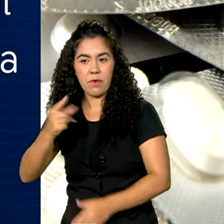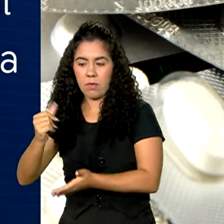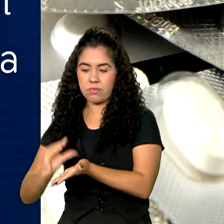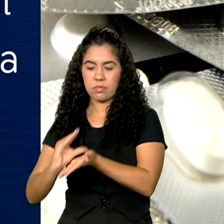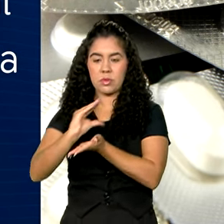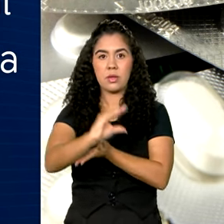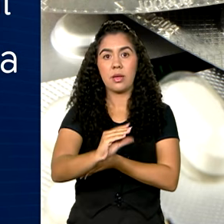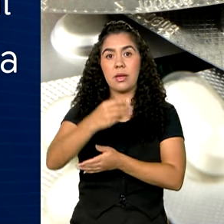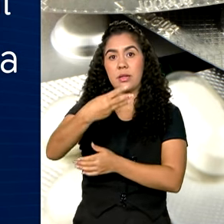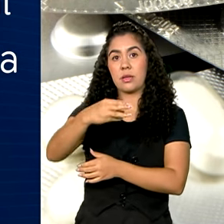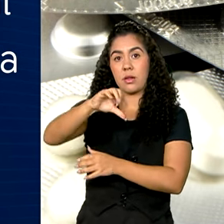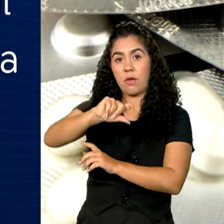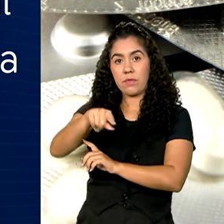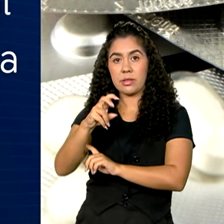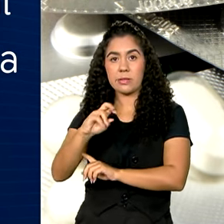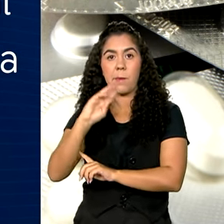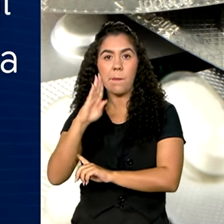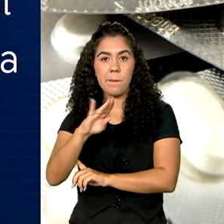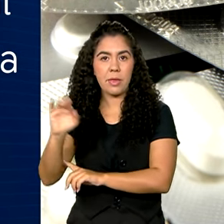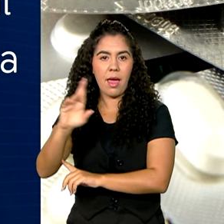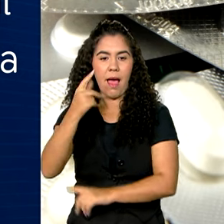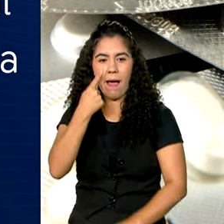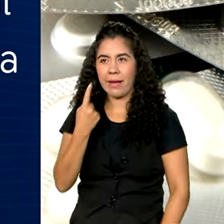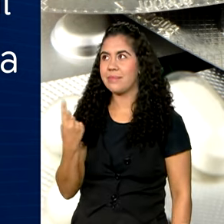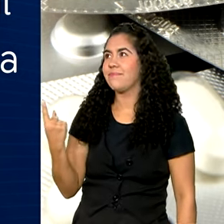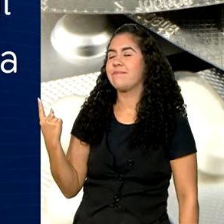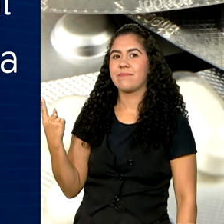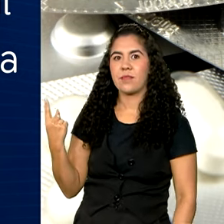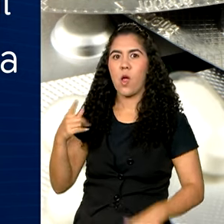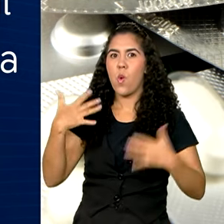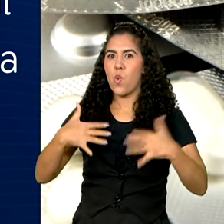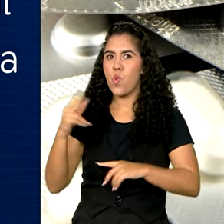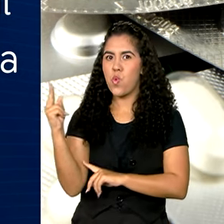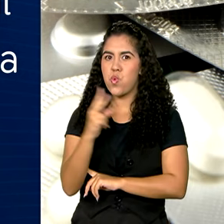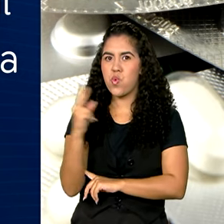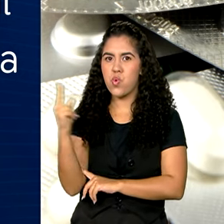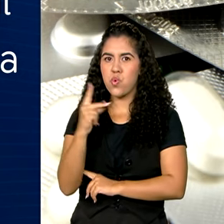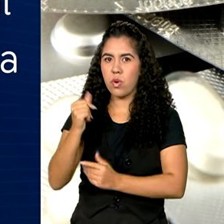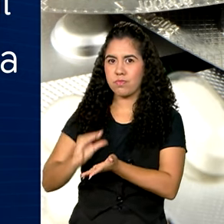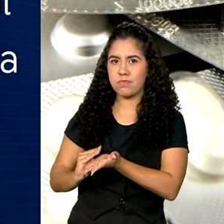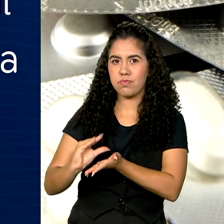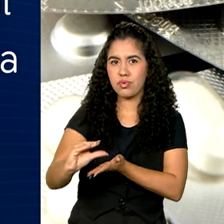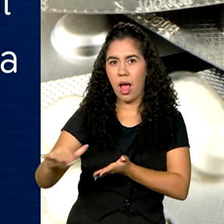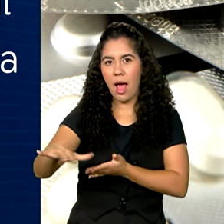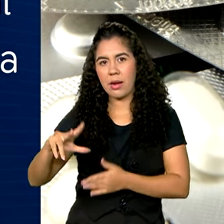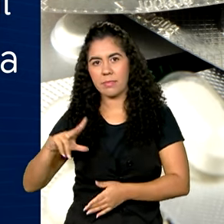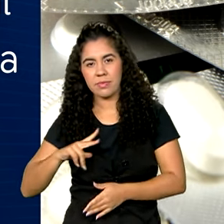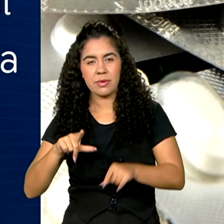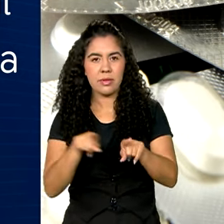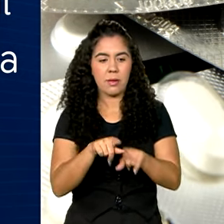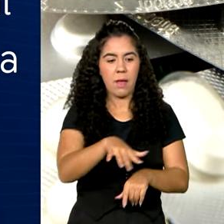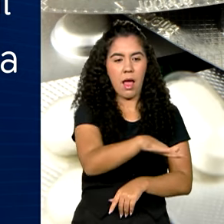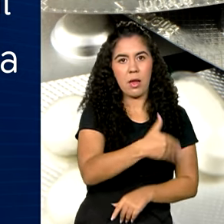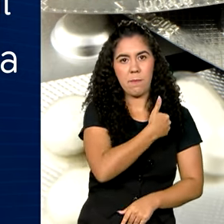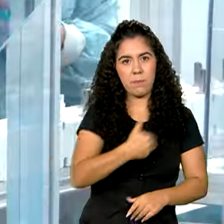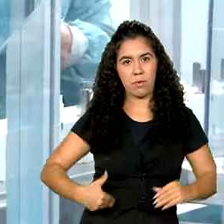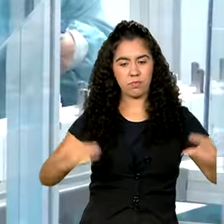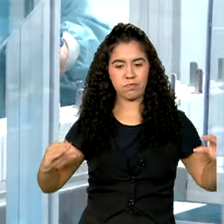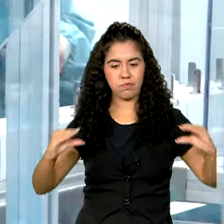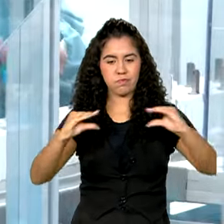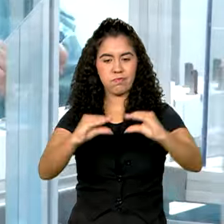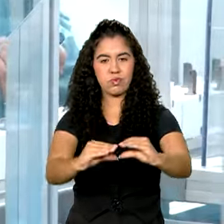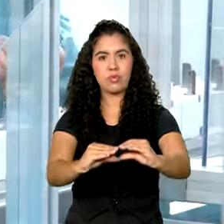$,5 bilhões, o maior volume de investimentos públicos e privados dos últimos 10 anos.